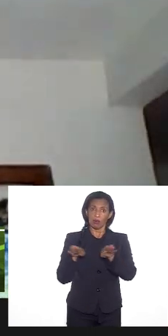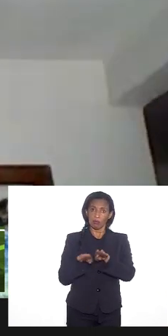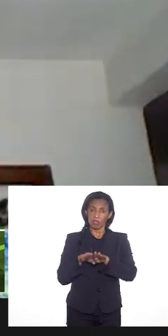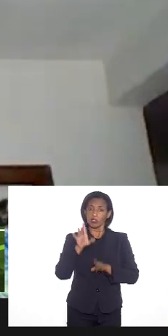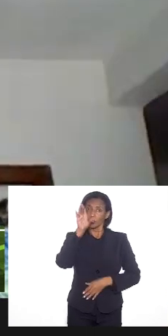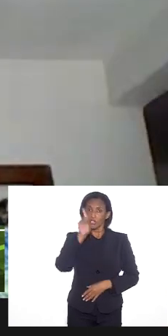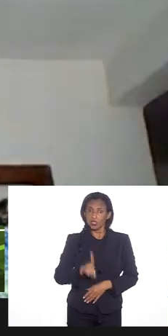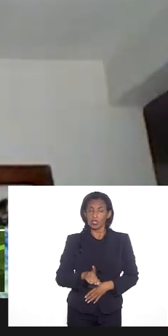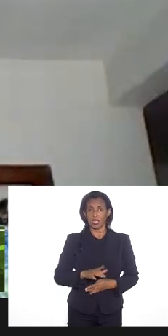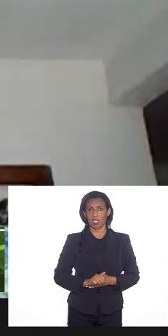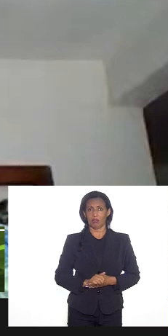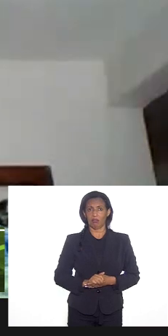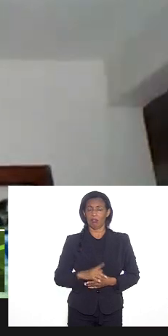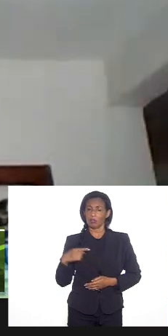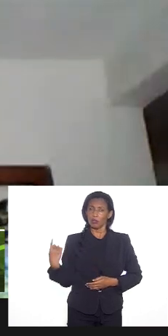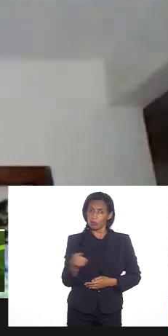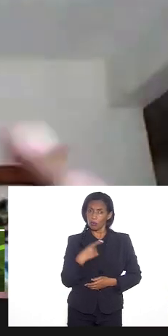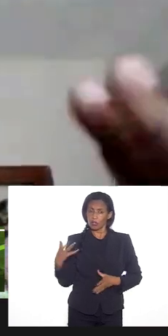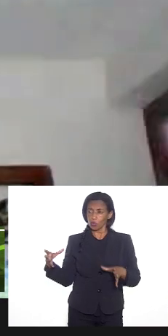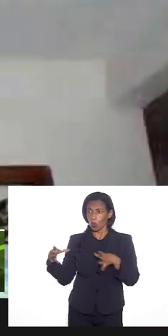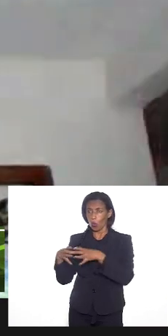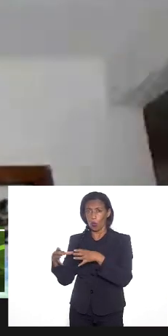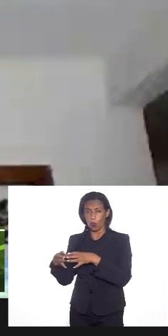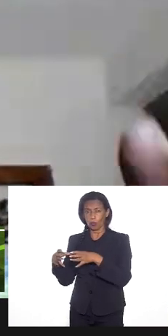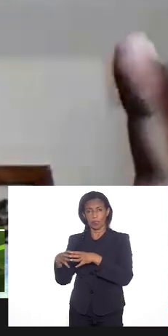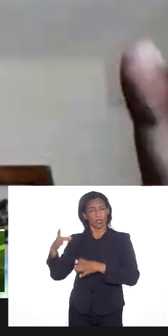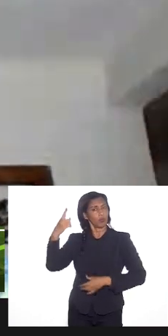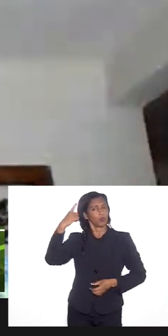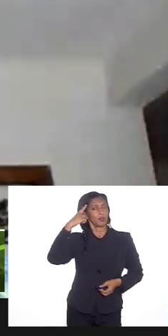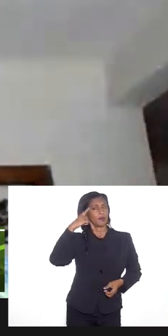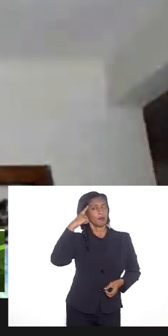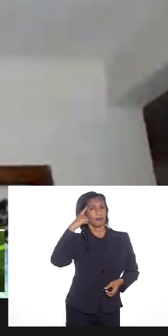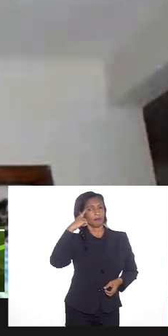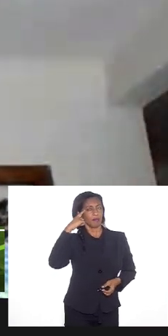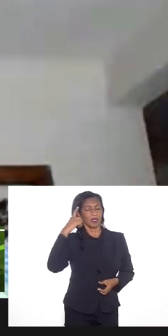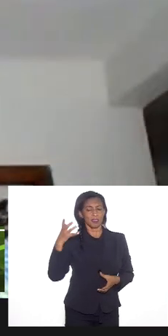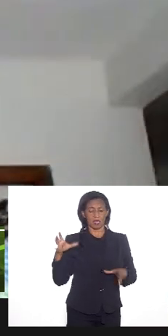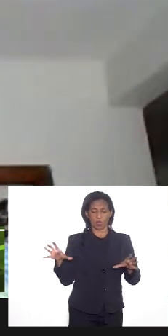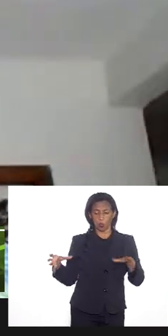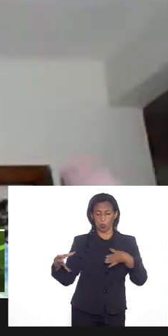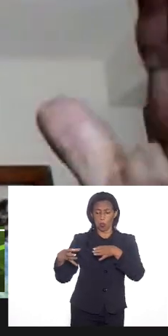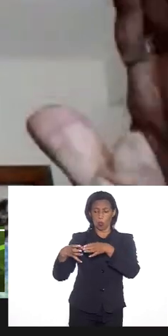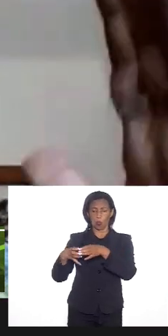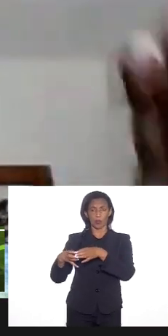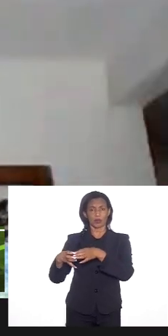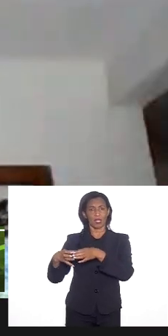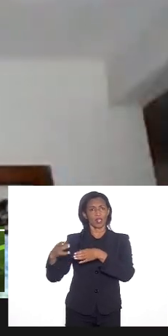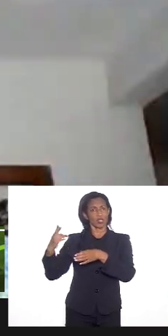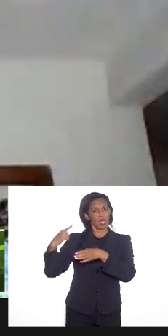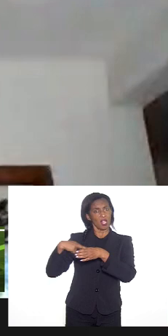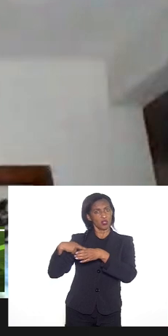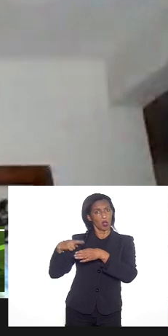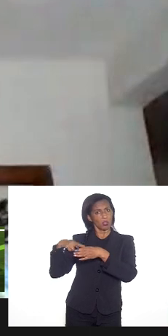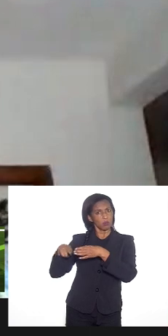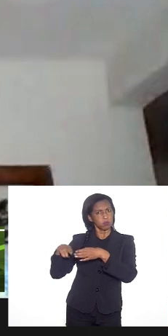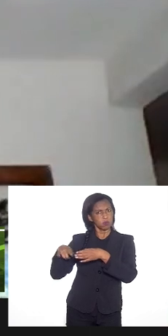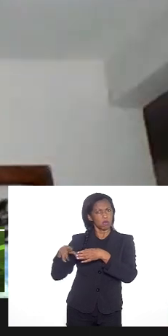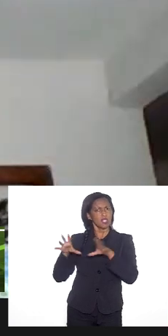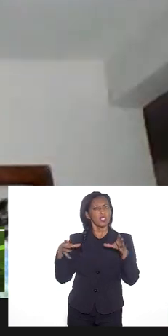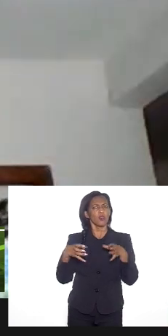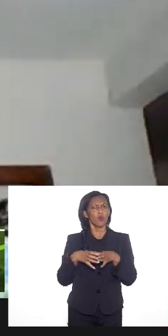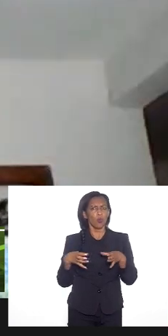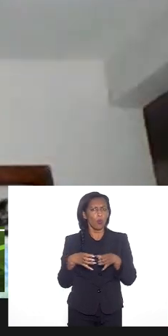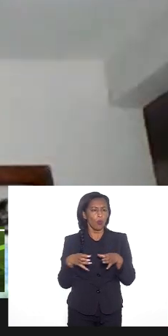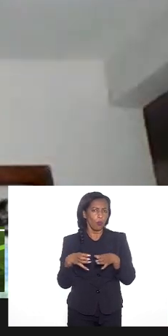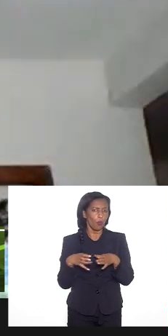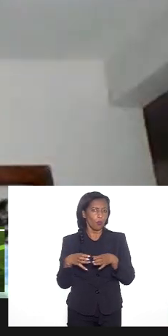nossas comunidades quando se repensa que sejam comunidade religiosa são comunidades são